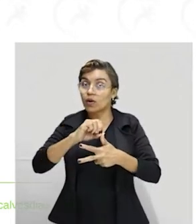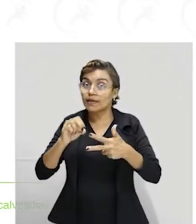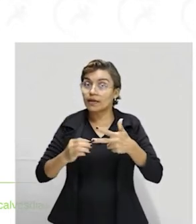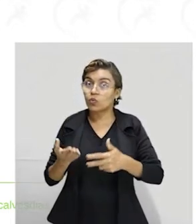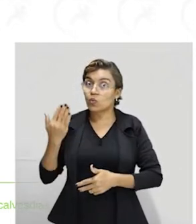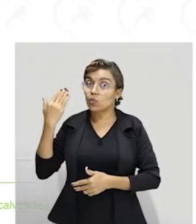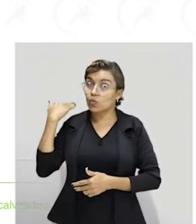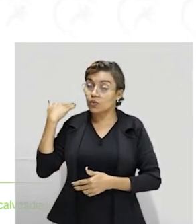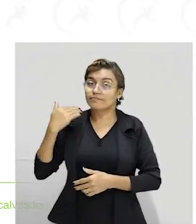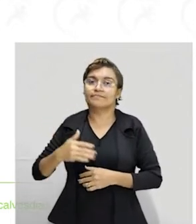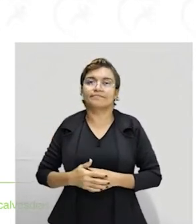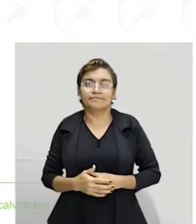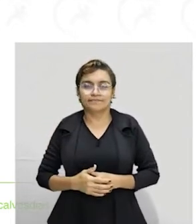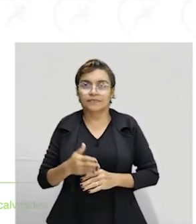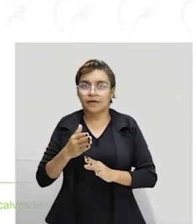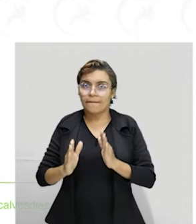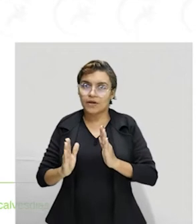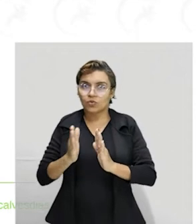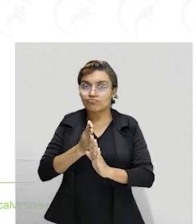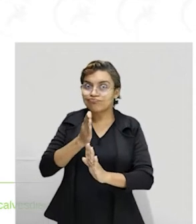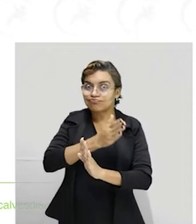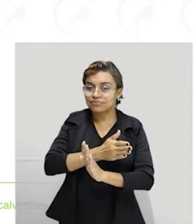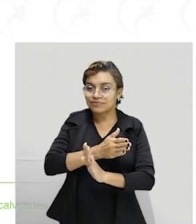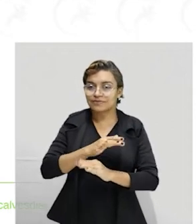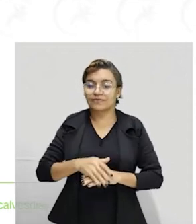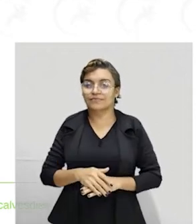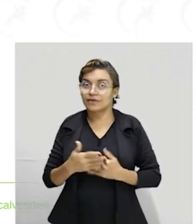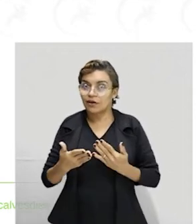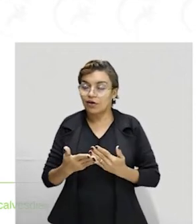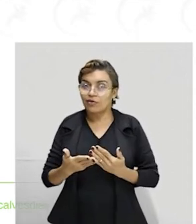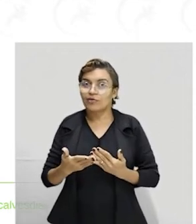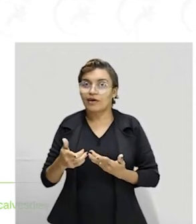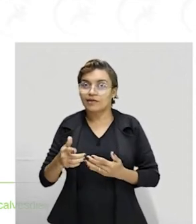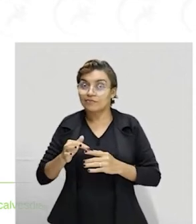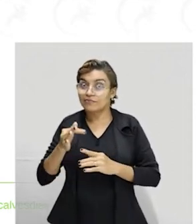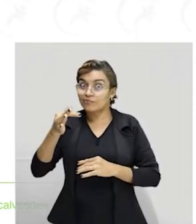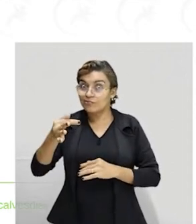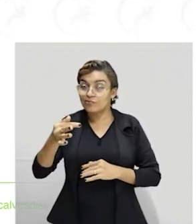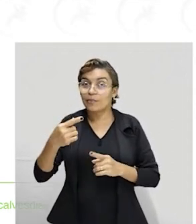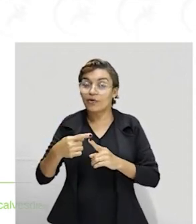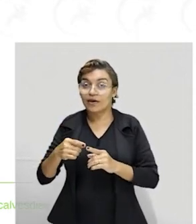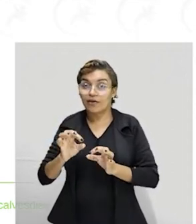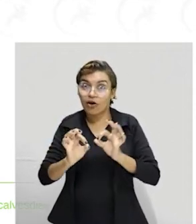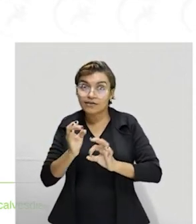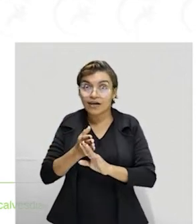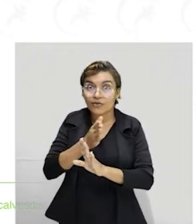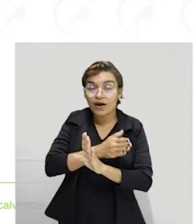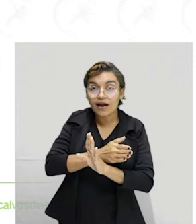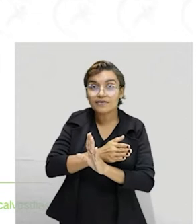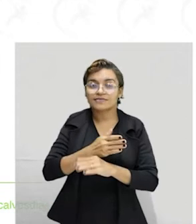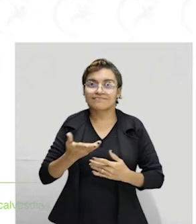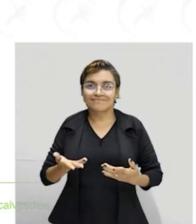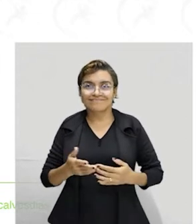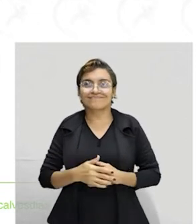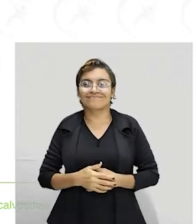elaborada antes desse período, por isso é que está no futuro. Olha aí eu me metendo lá na língua portuguesa com a professora Cacau, gente, será que eu dou